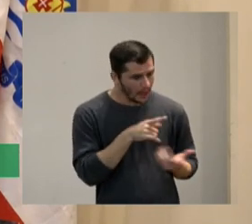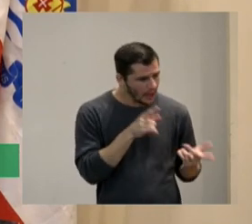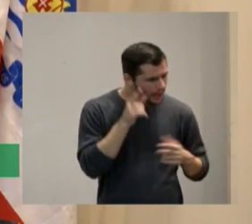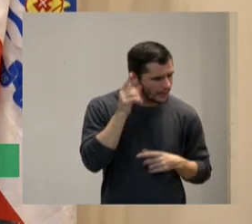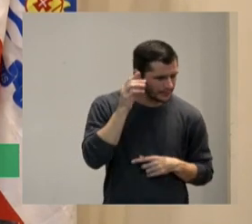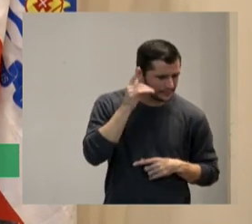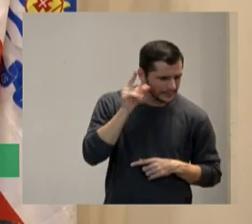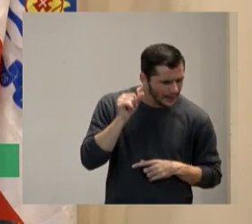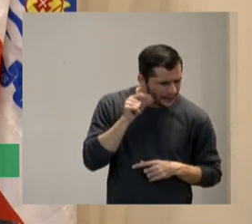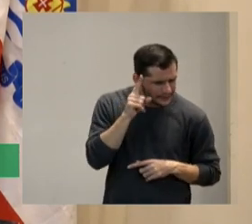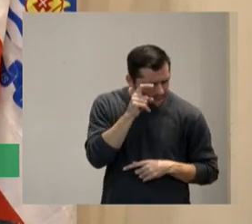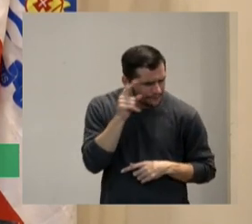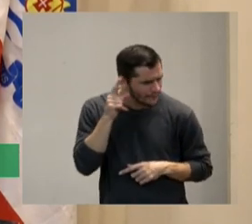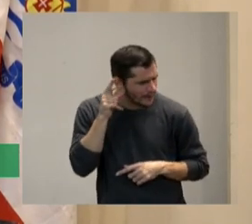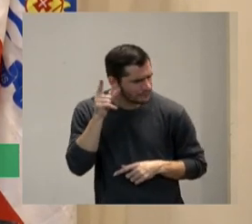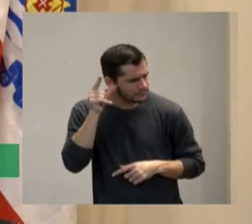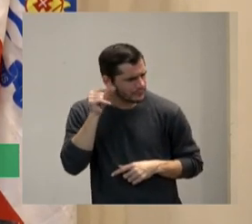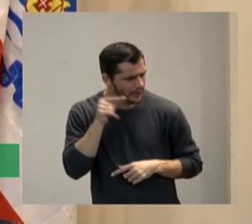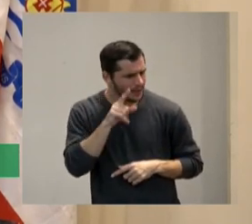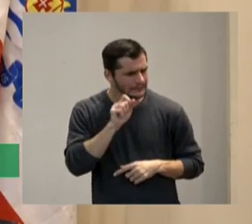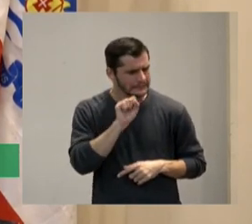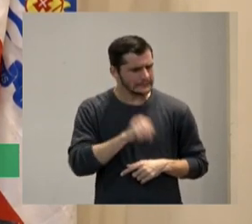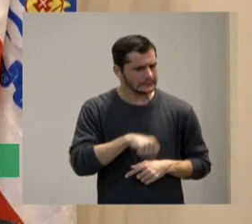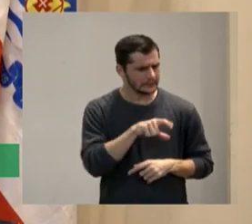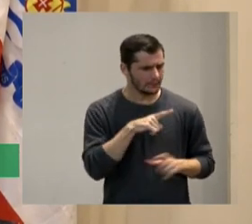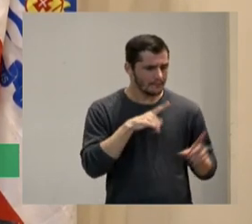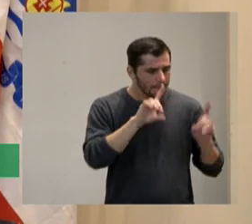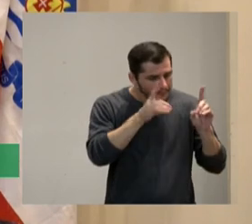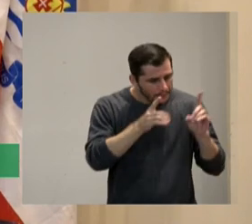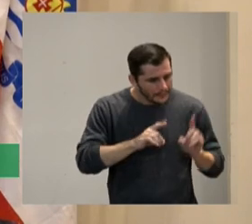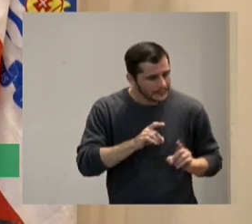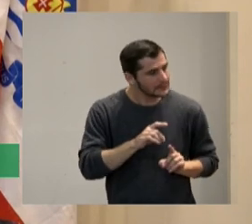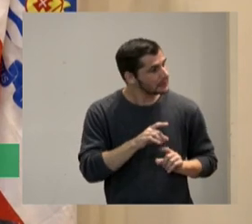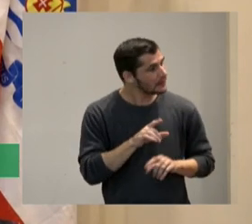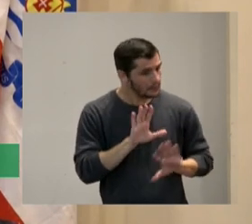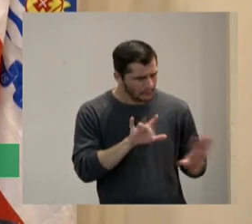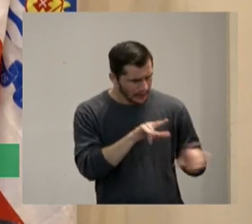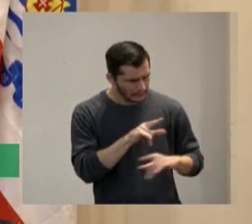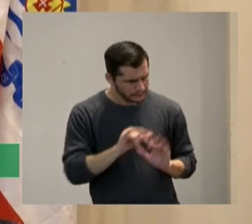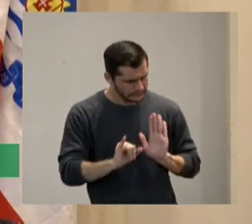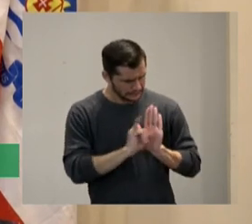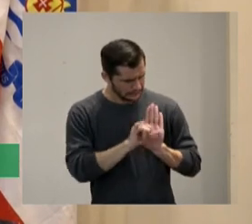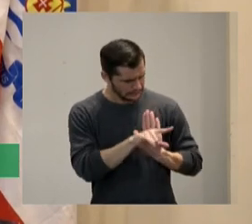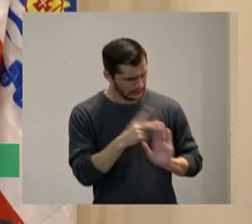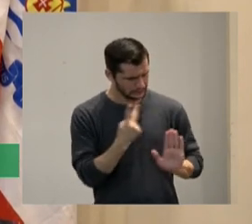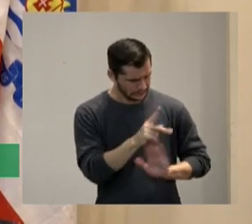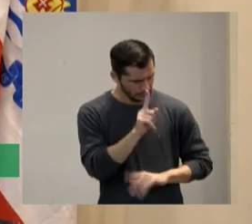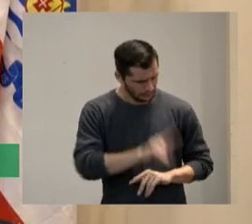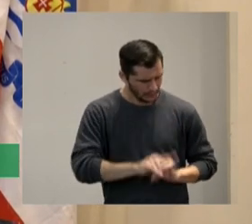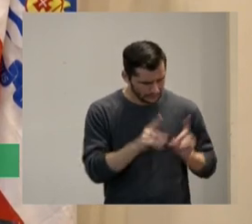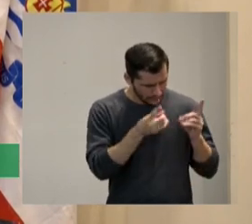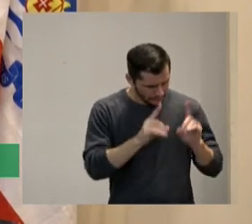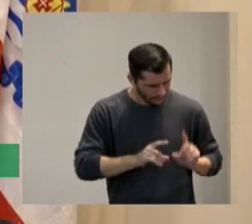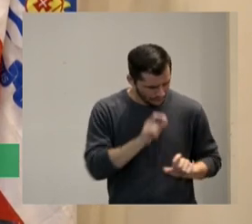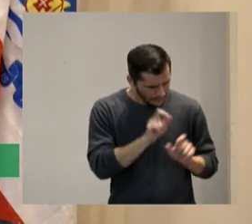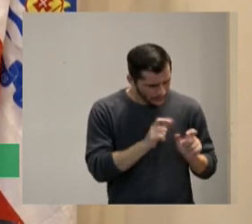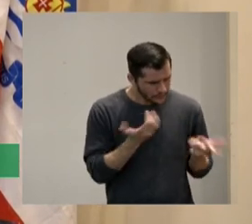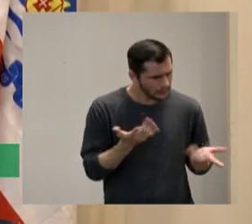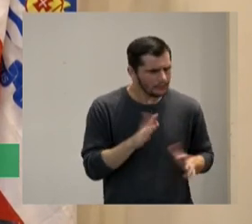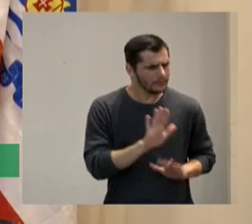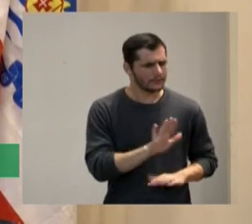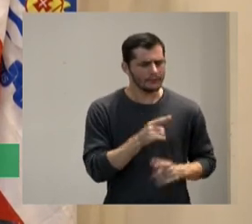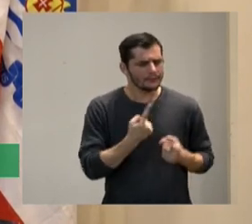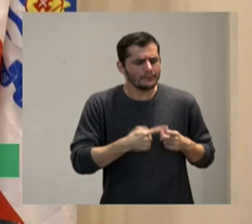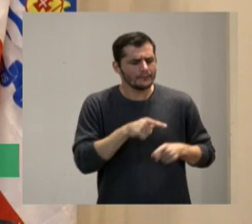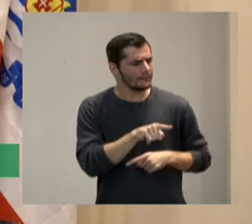uma deficiência auditiva sim sim eu sou PCD eu falei mas você se se identifica como? não eu falei mas por